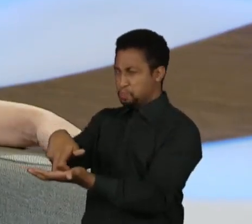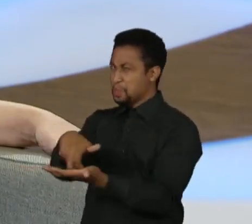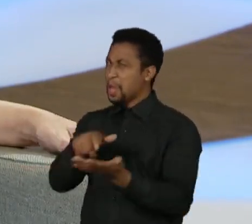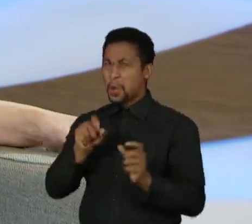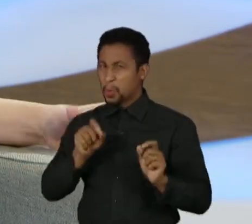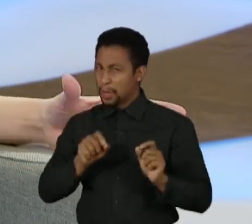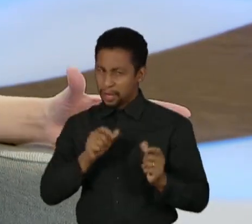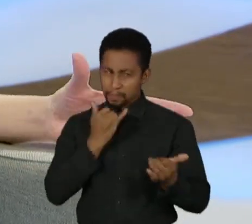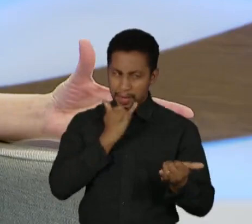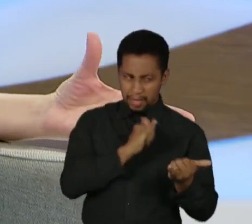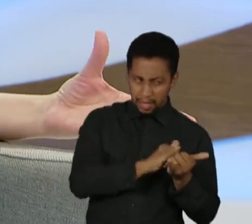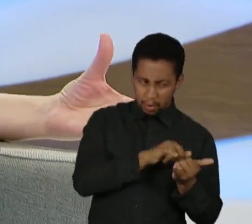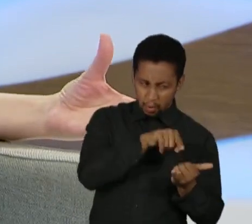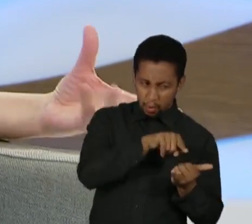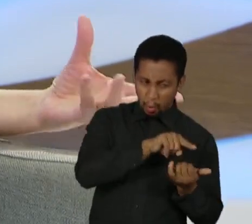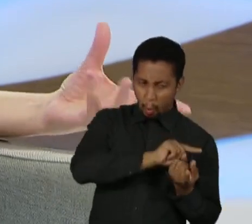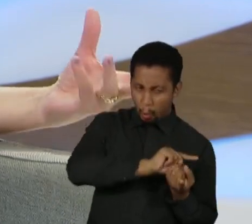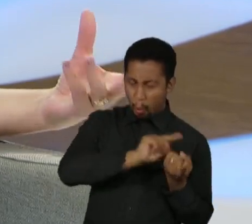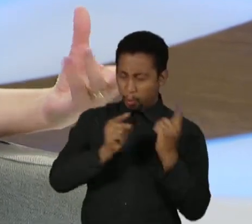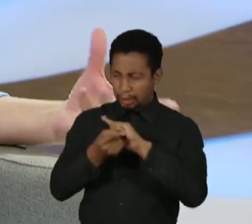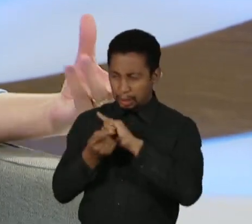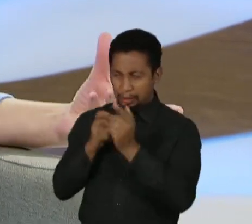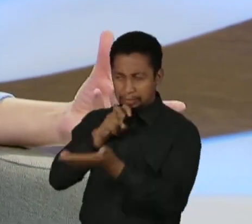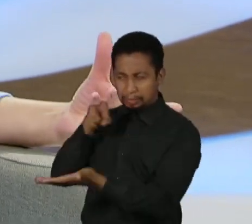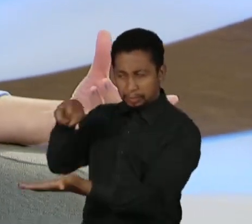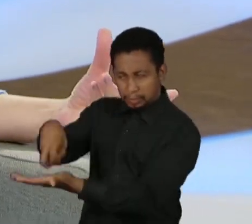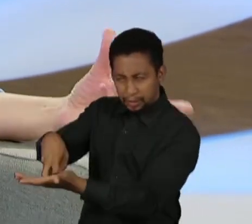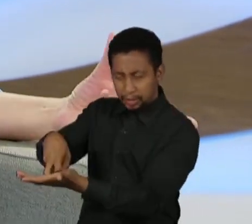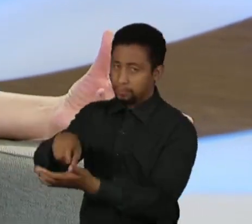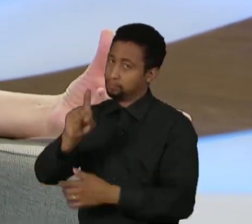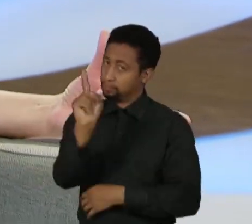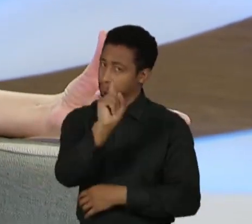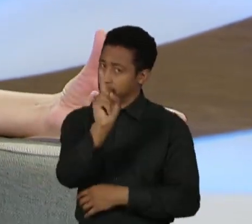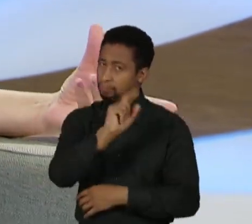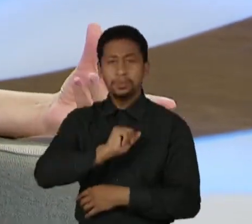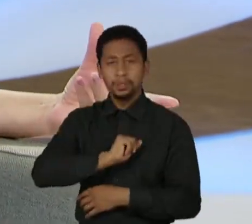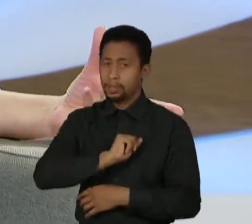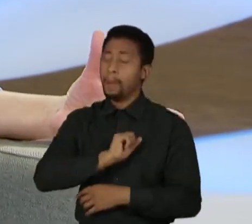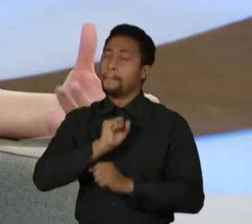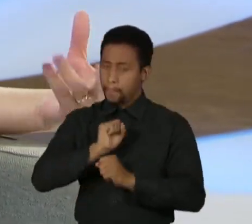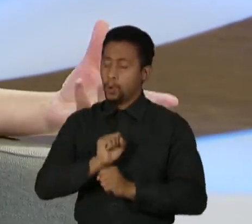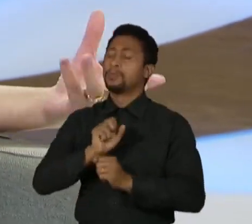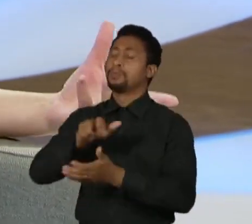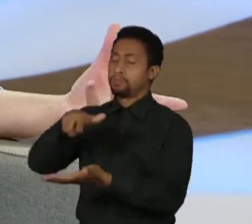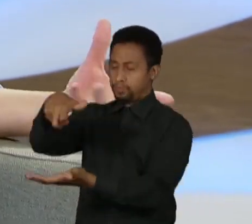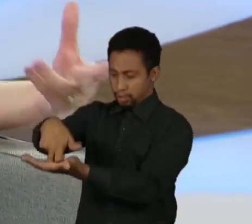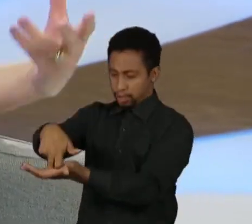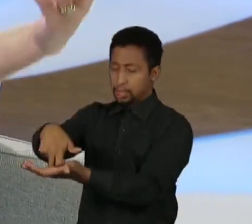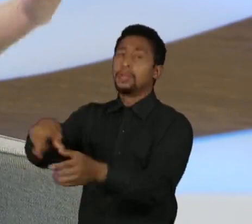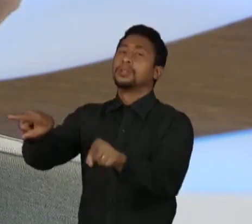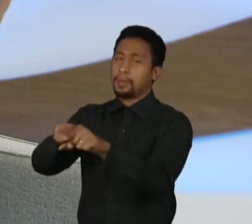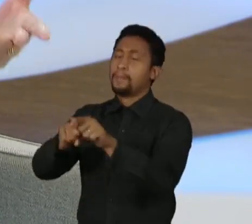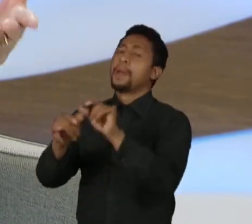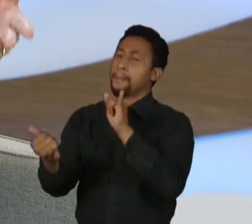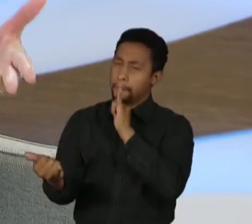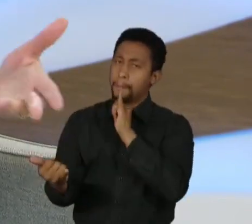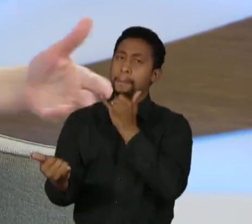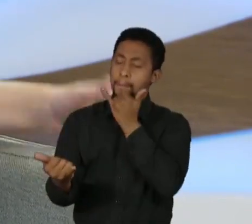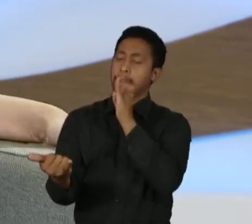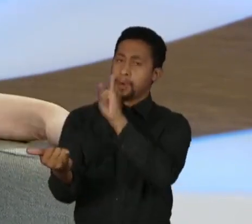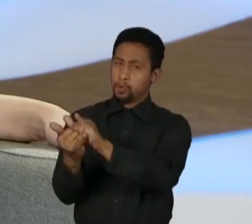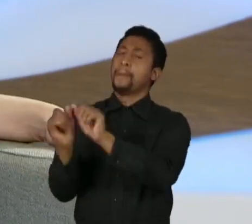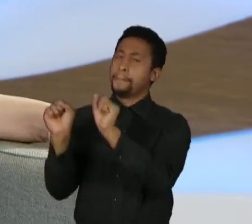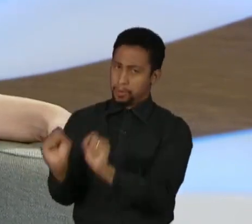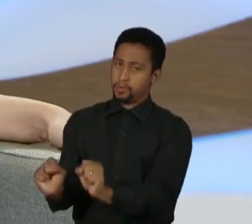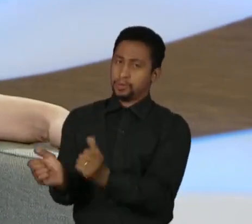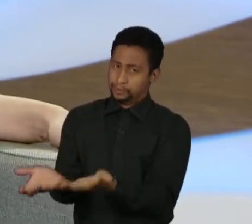O perdão é uma definição que eu acho muito bacana daquele filósofo André Spovili, do Pequeno